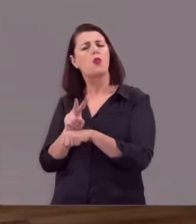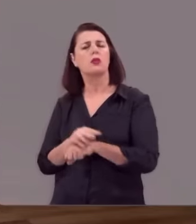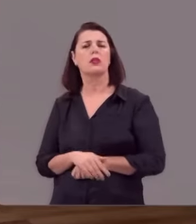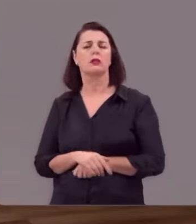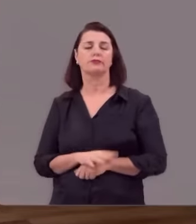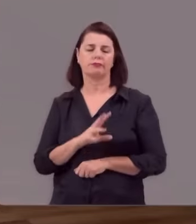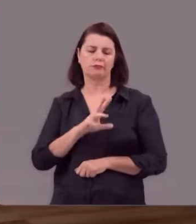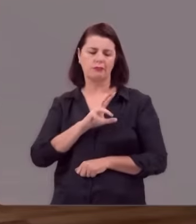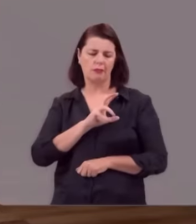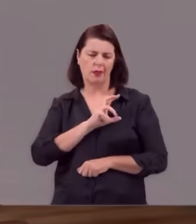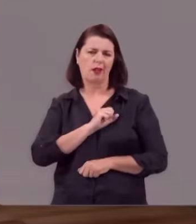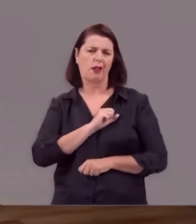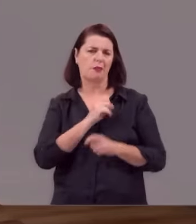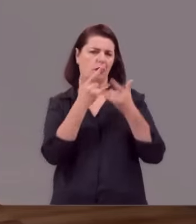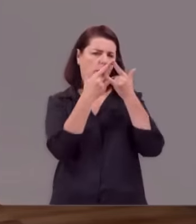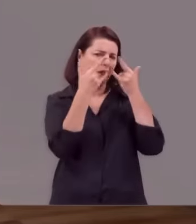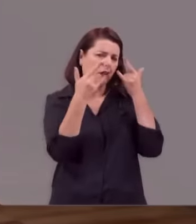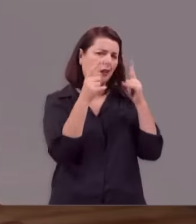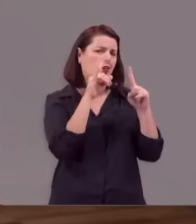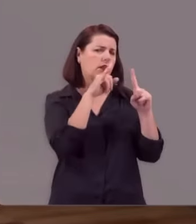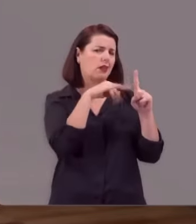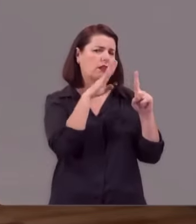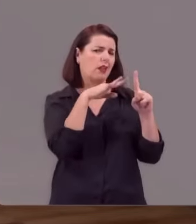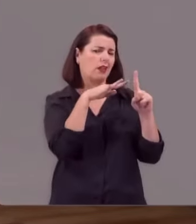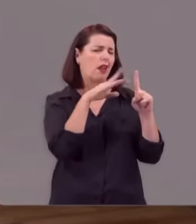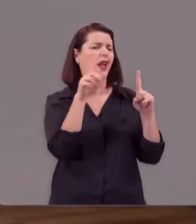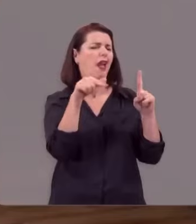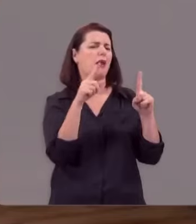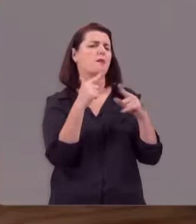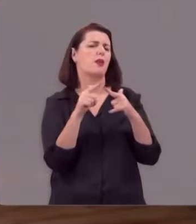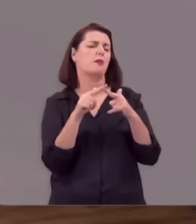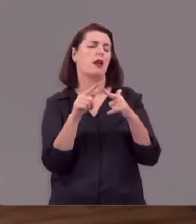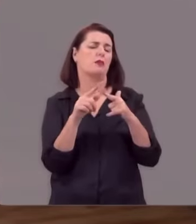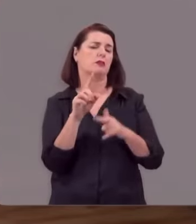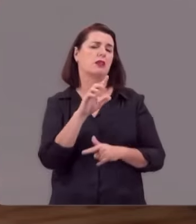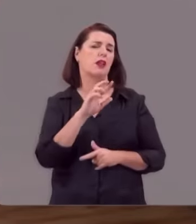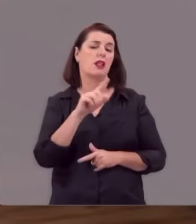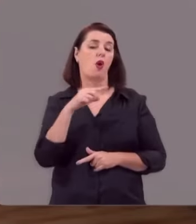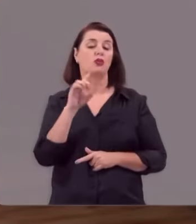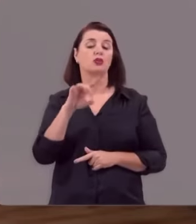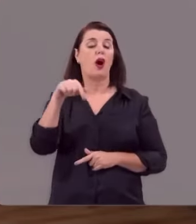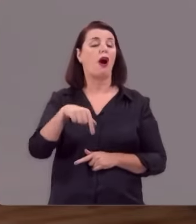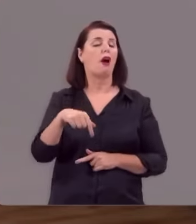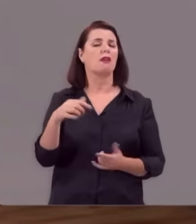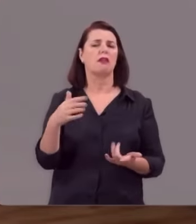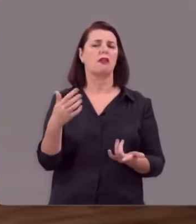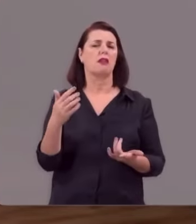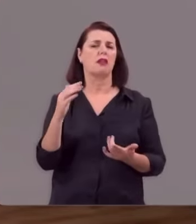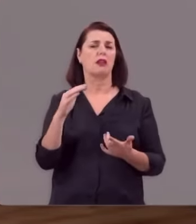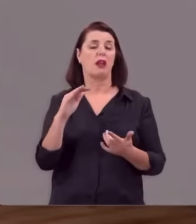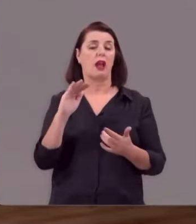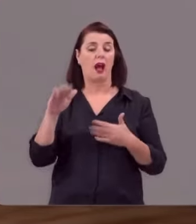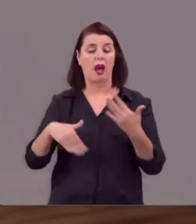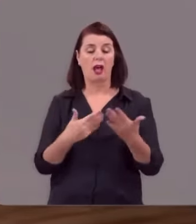amor ao dinheiro é um grande problema. Não só aqui, enquanto vivemos do berço à sepultura,